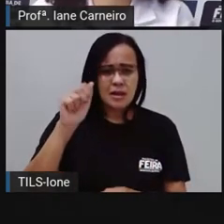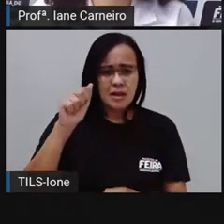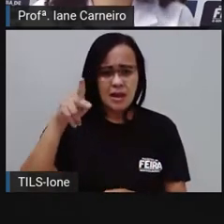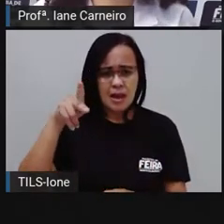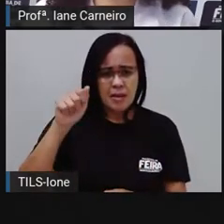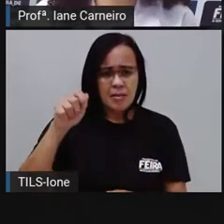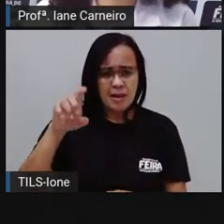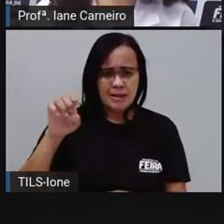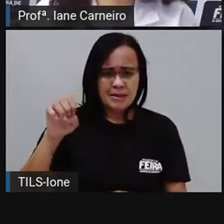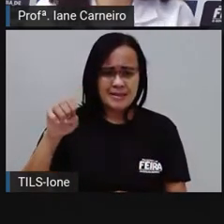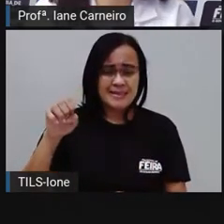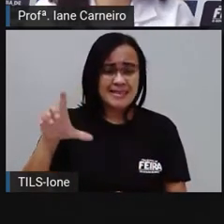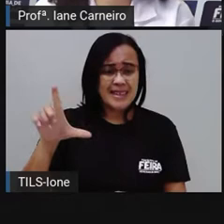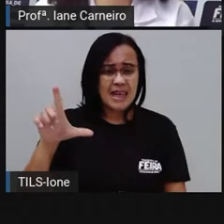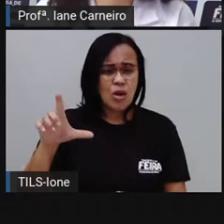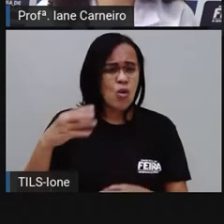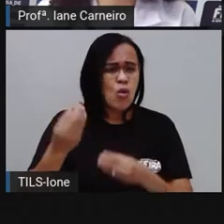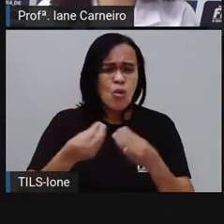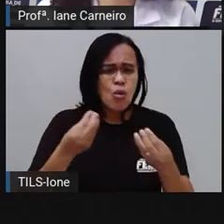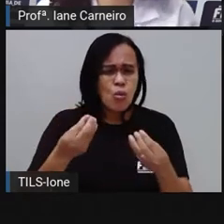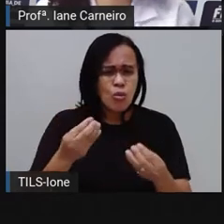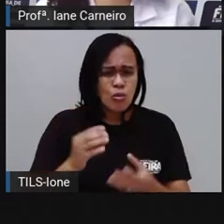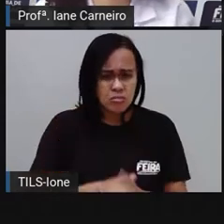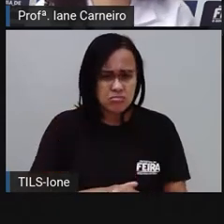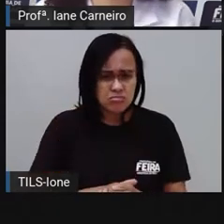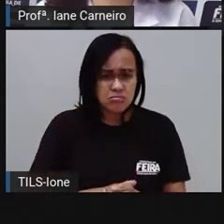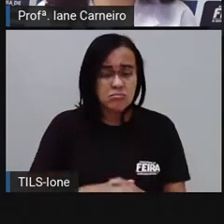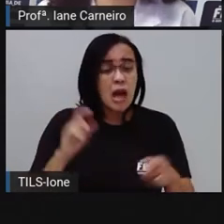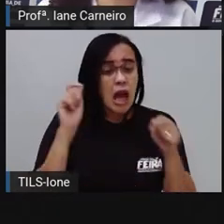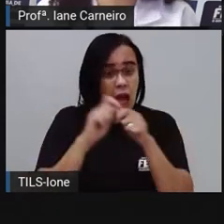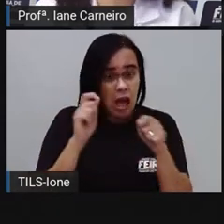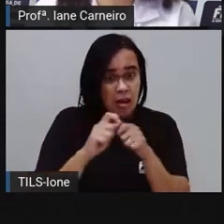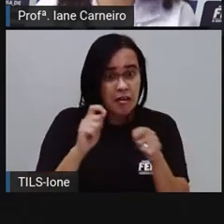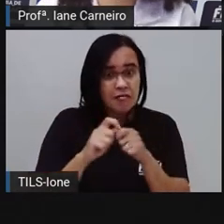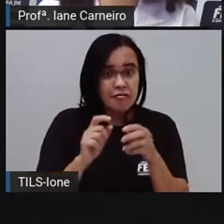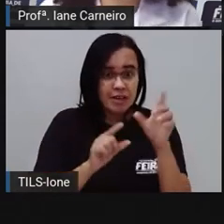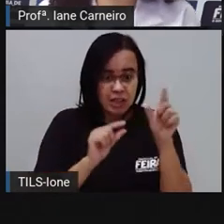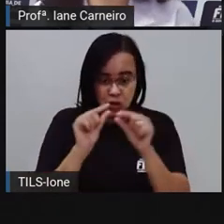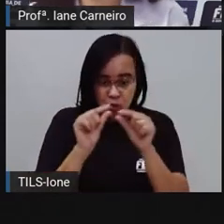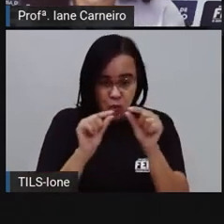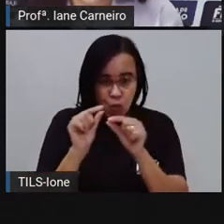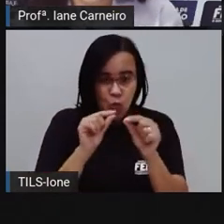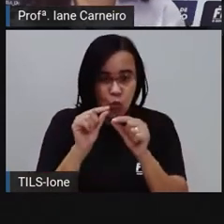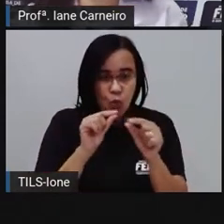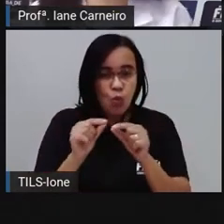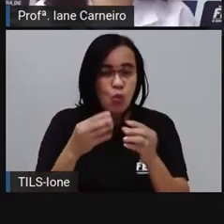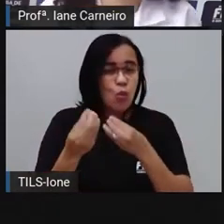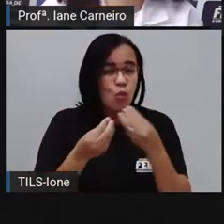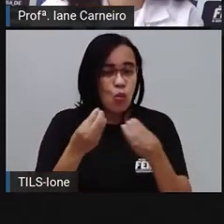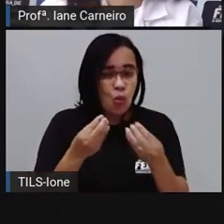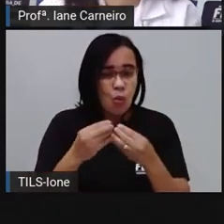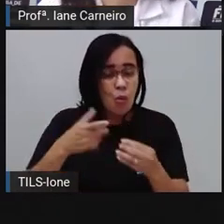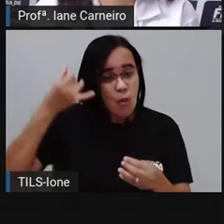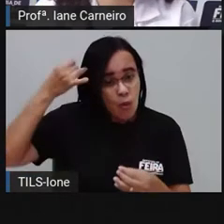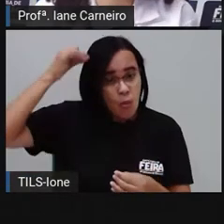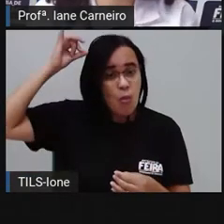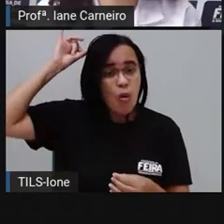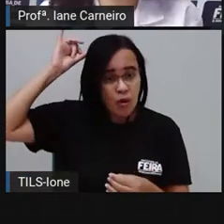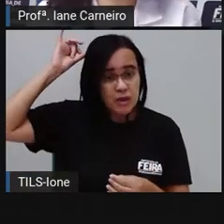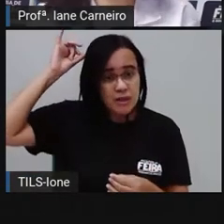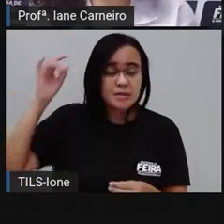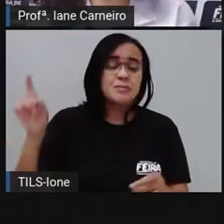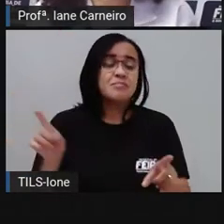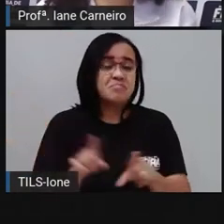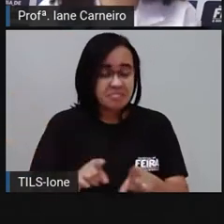O sarapatel, né? É uma comida que é feita com os miúdos do boi, né? Tem sarapatel também de bode, né? E